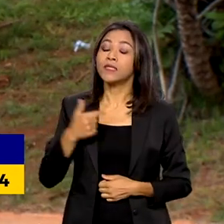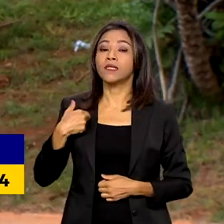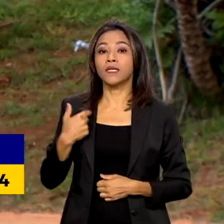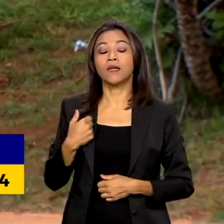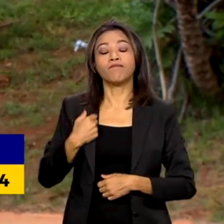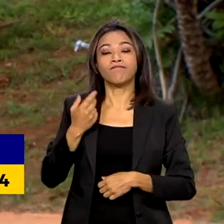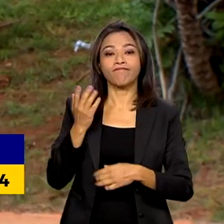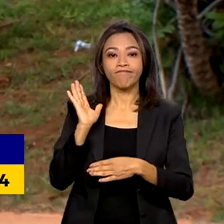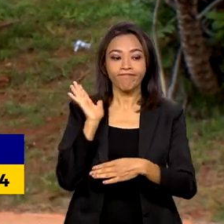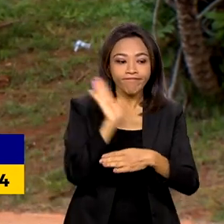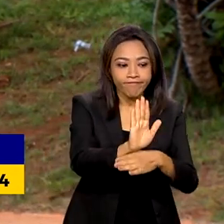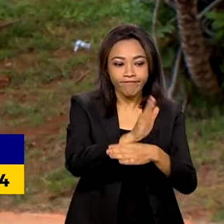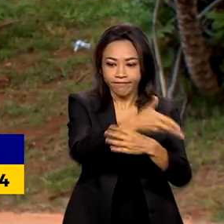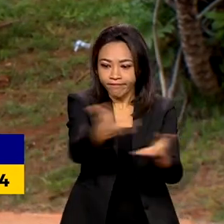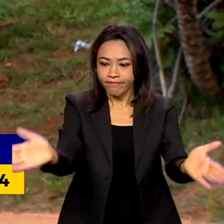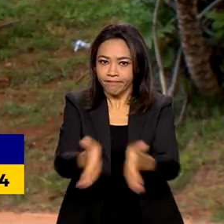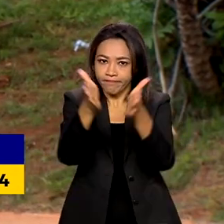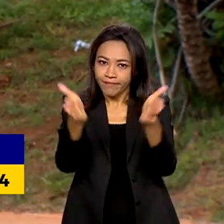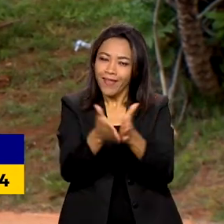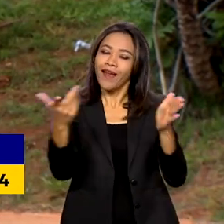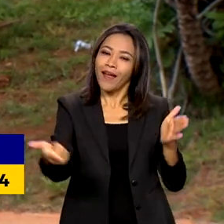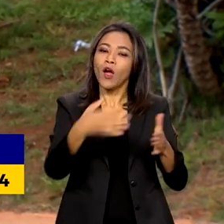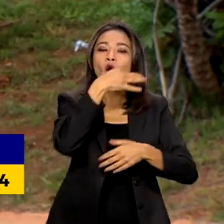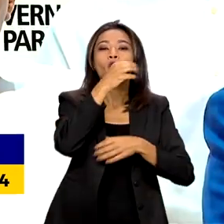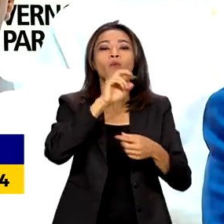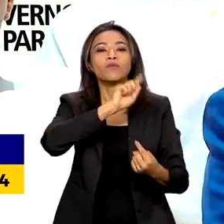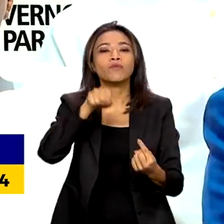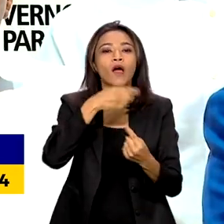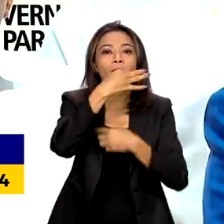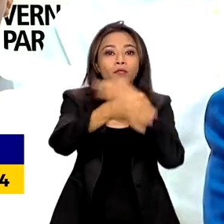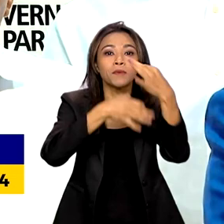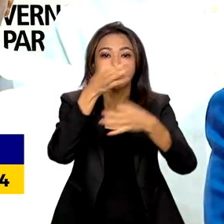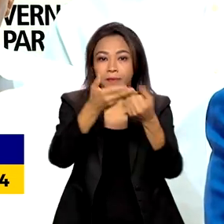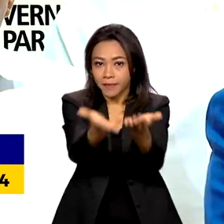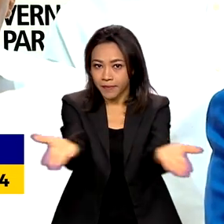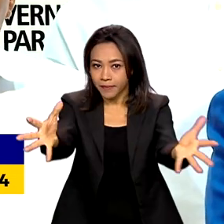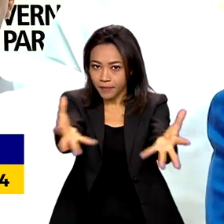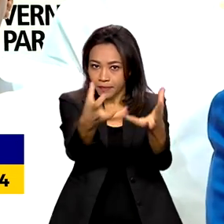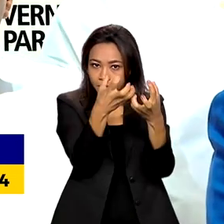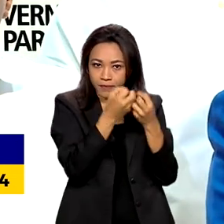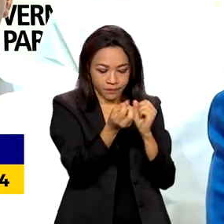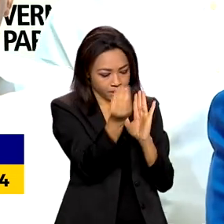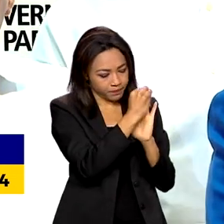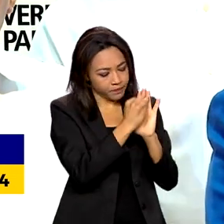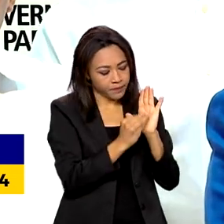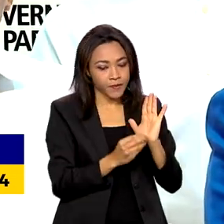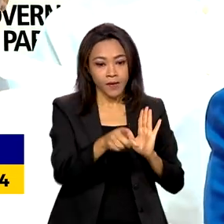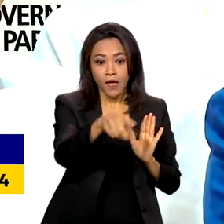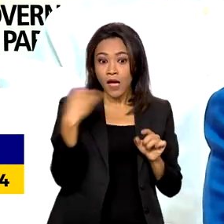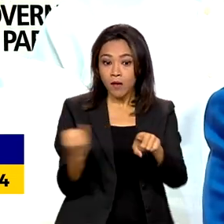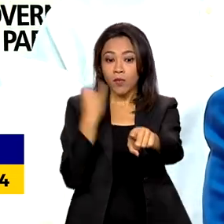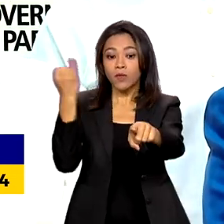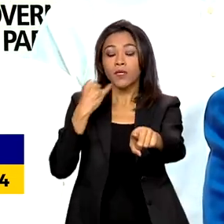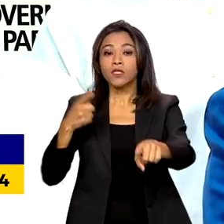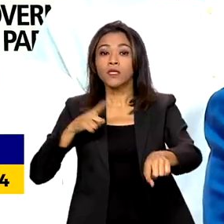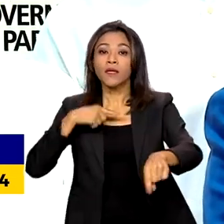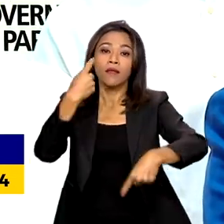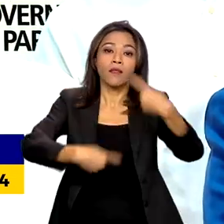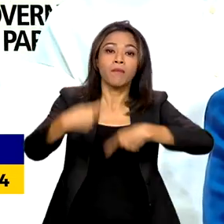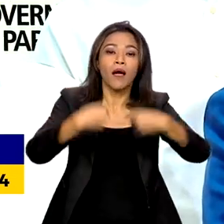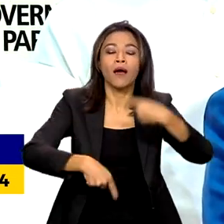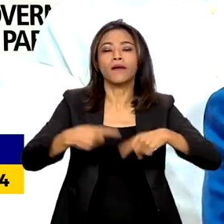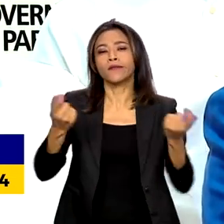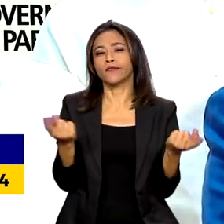necessitados, a receita é ouvir a população. É muito importante que haja debate no país inteiro, que possa discutir o